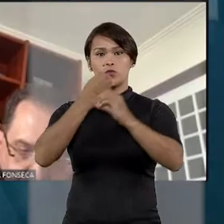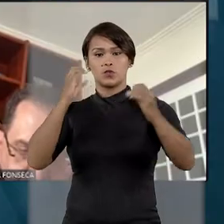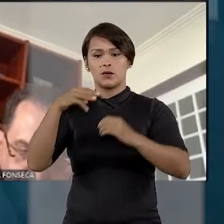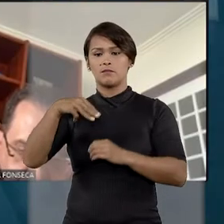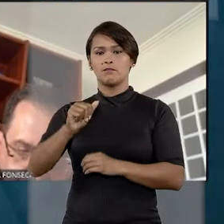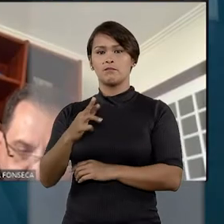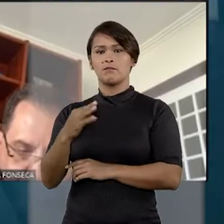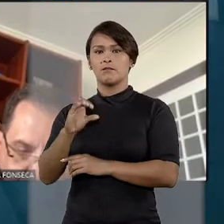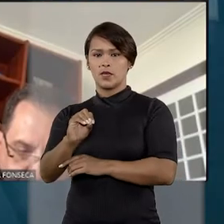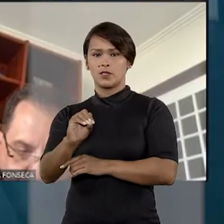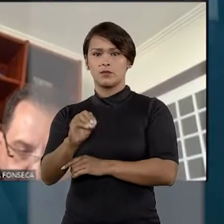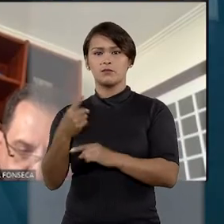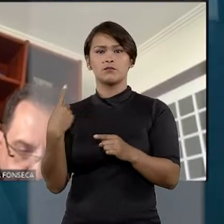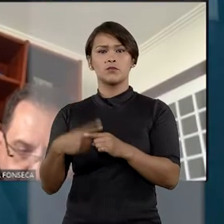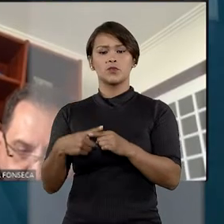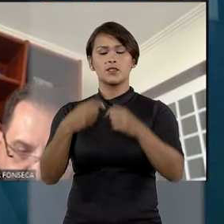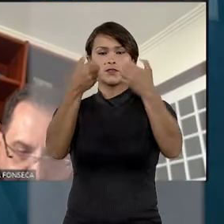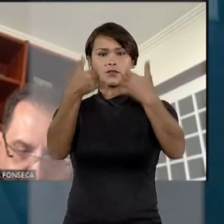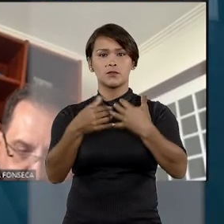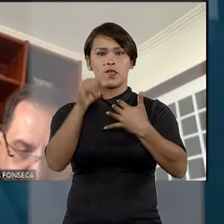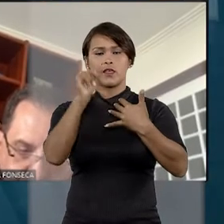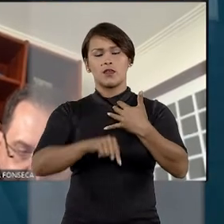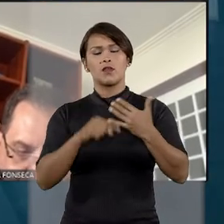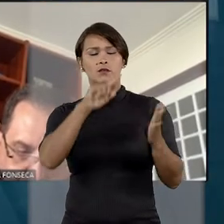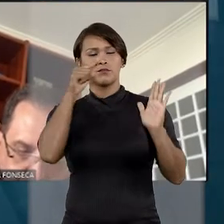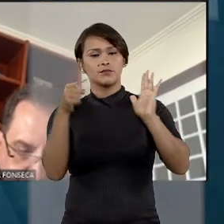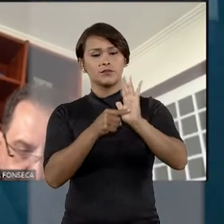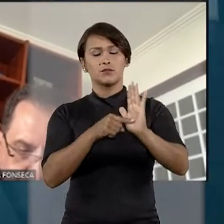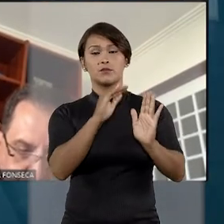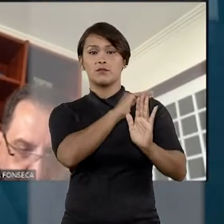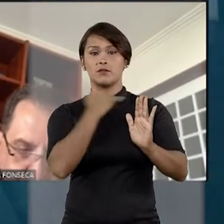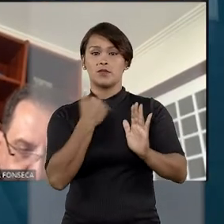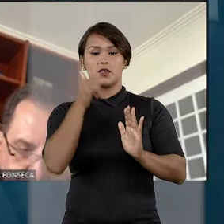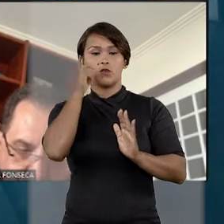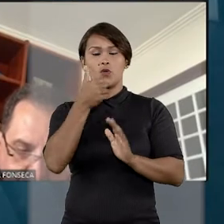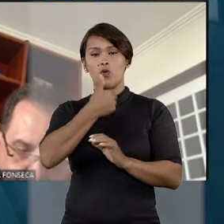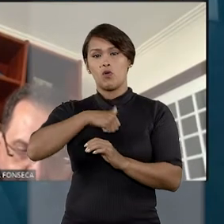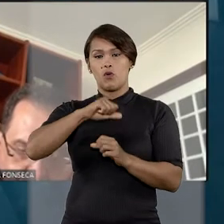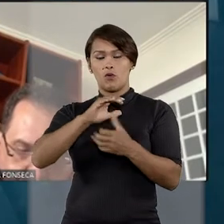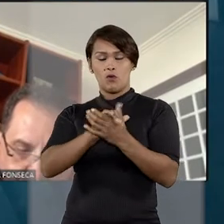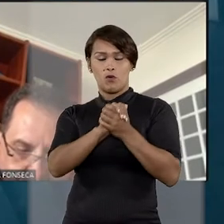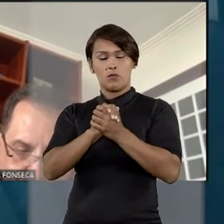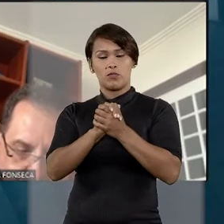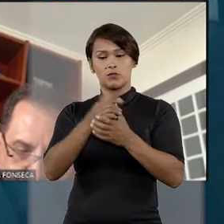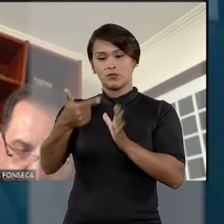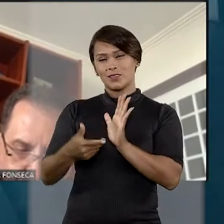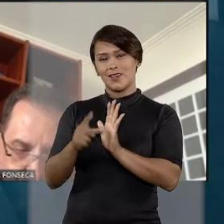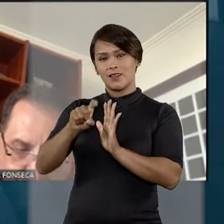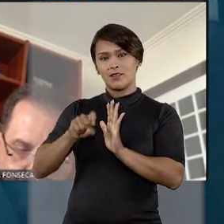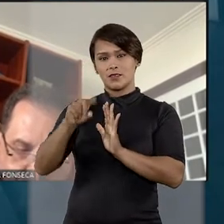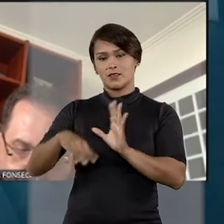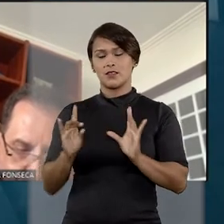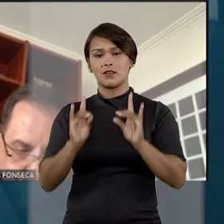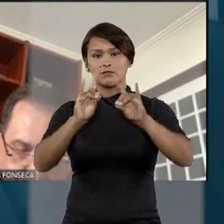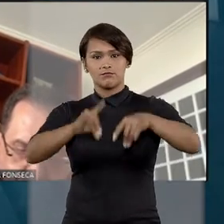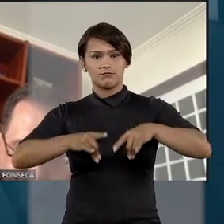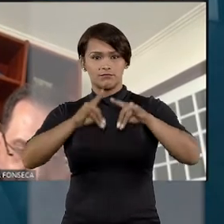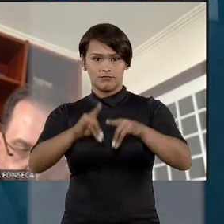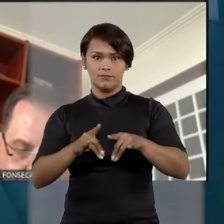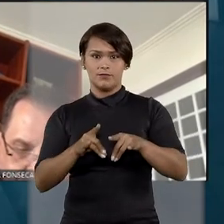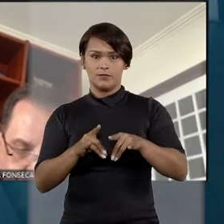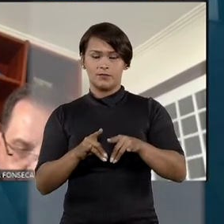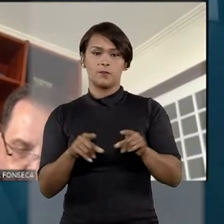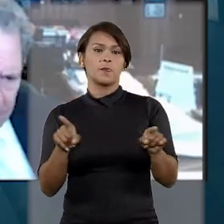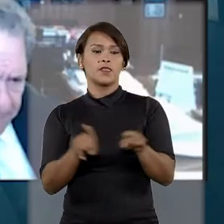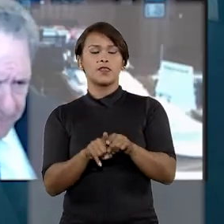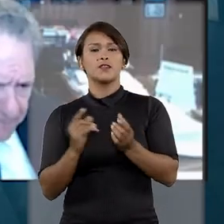engenheiro Mário Marcelo Ferreira do Santos Santoro, acusado de matar e ocultar o corpo da ex-companheira na cidade de Sidney, na